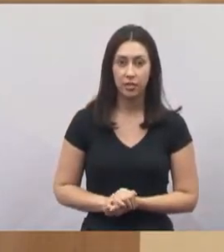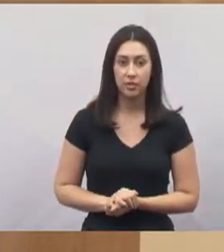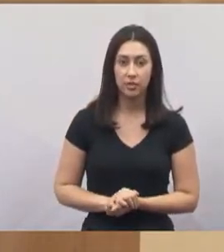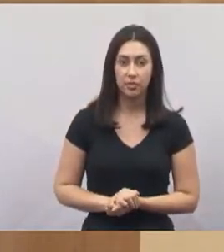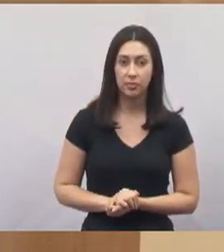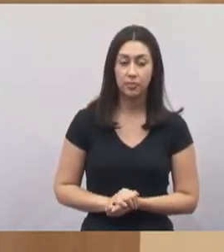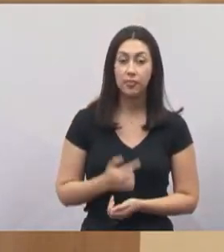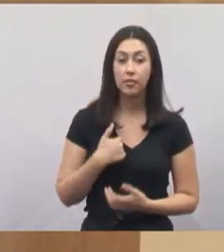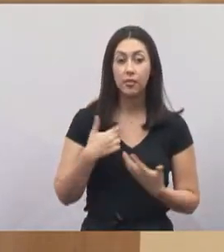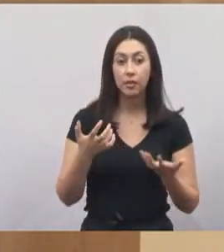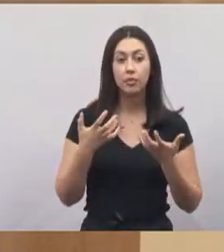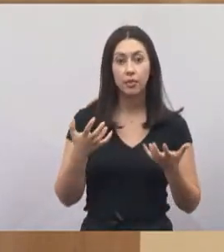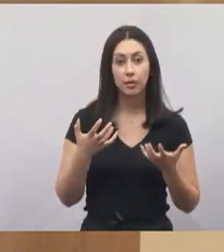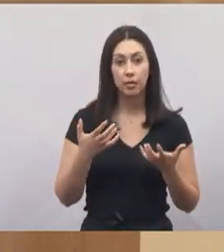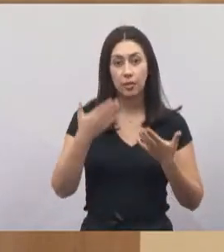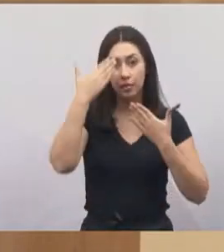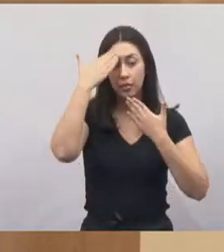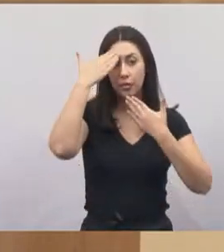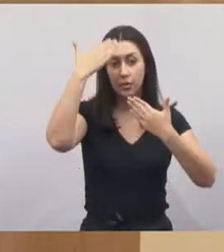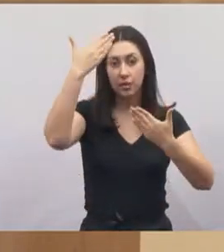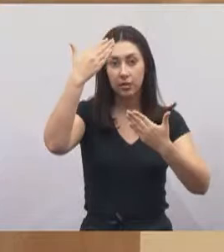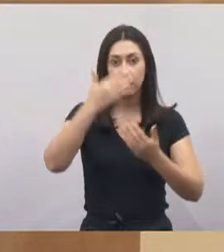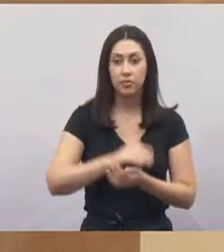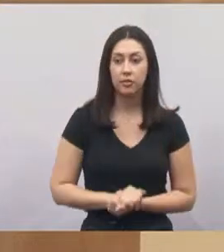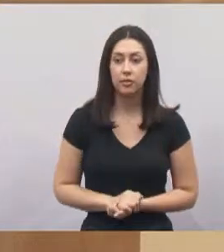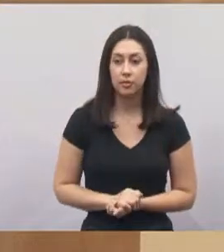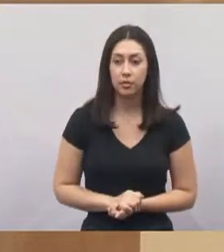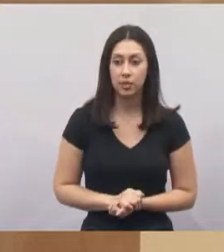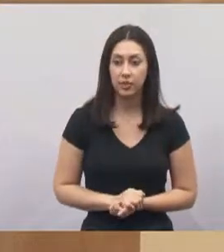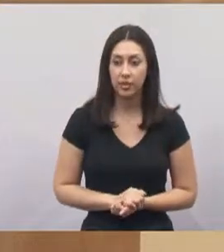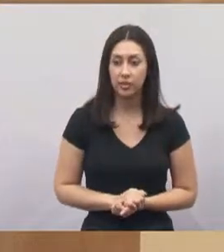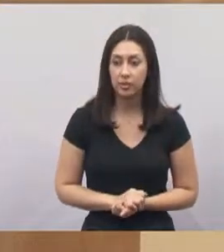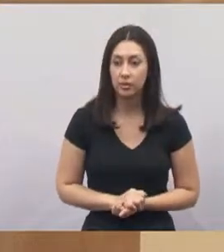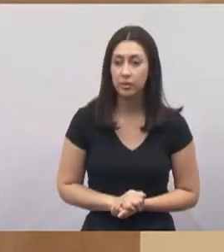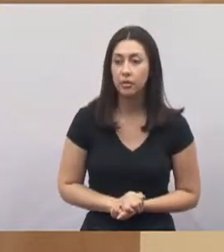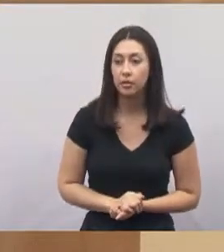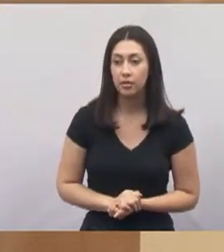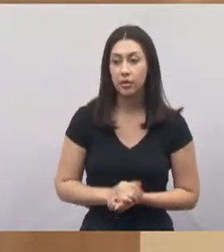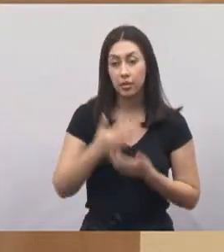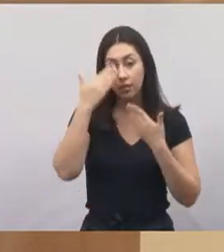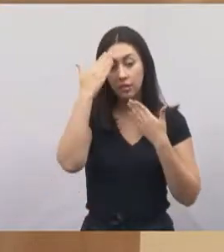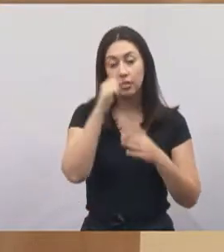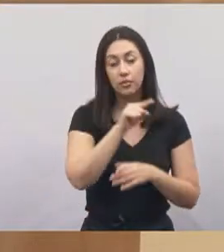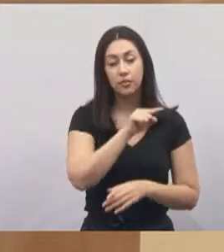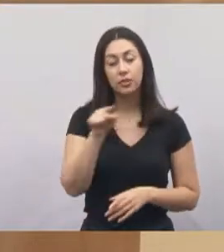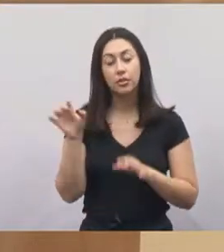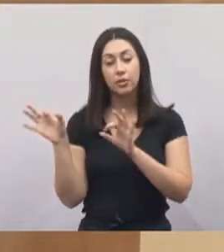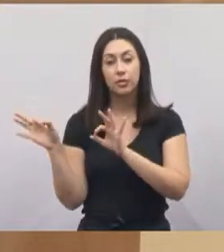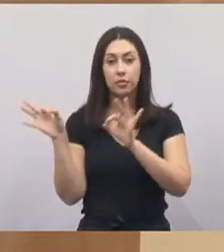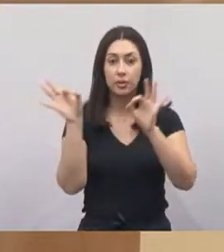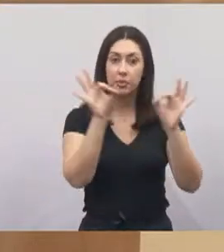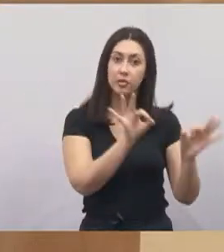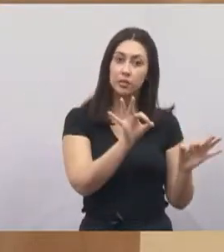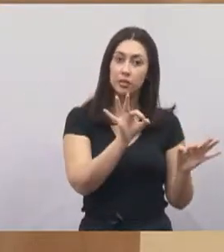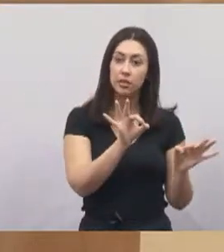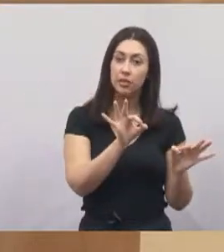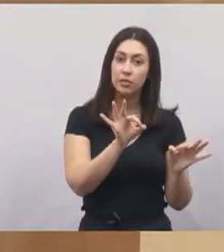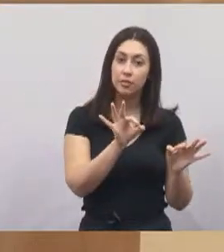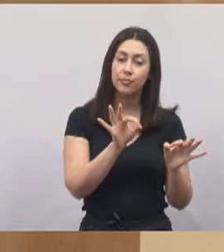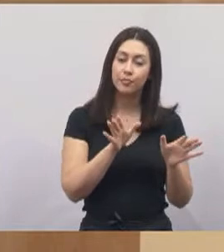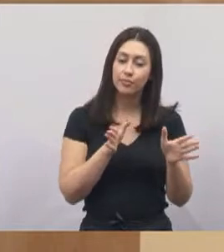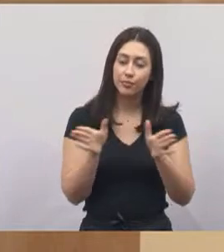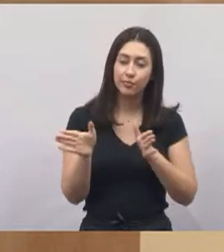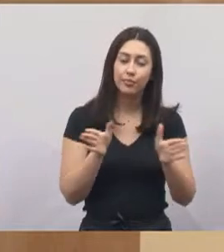Quero agradecer a todos que acompanham o nosso mandato, porque o nosso mandato é um mandato de pé no chão